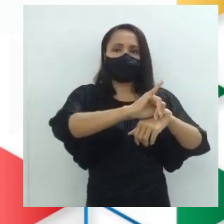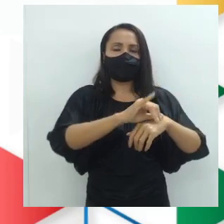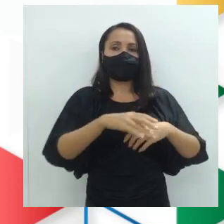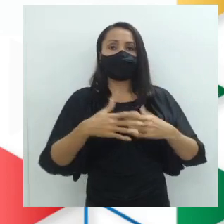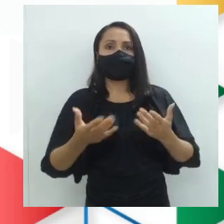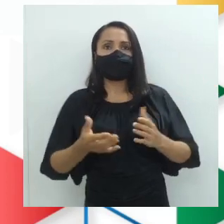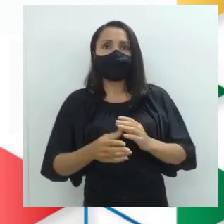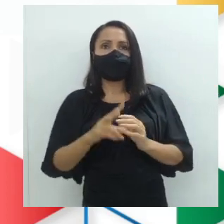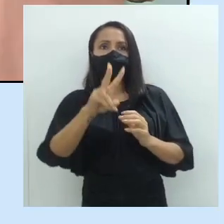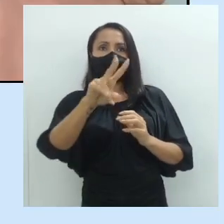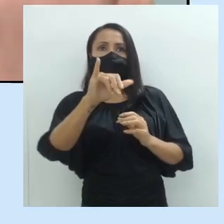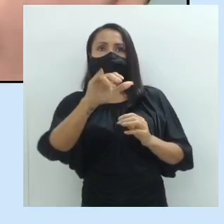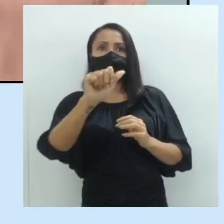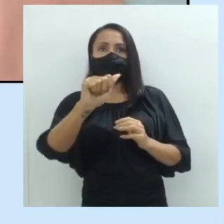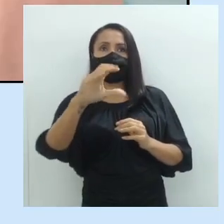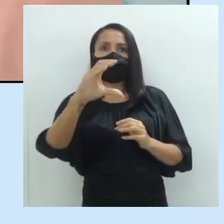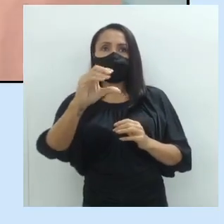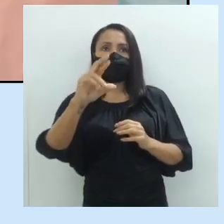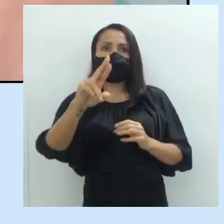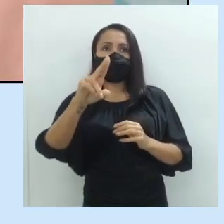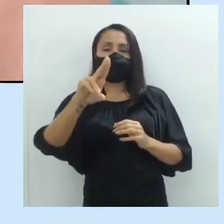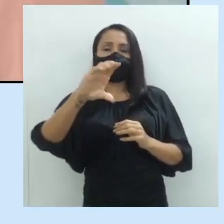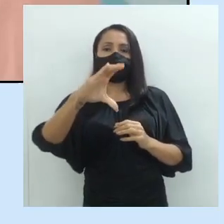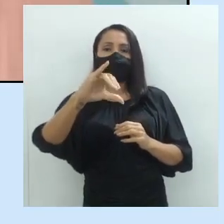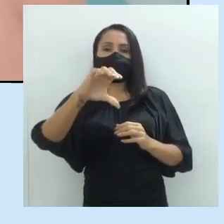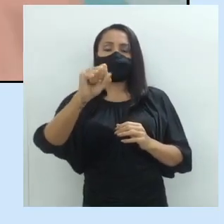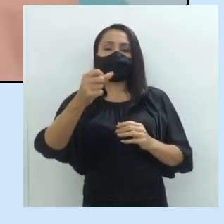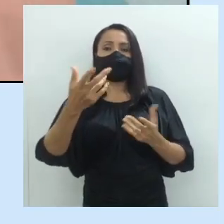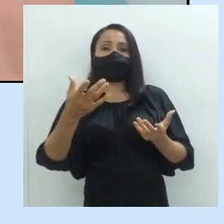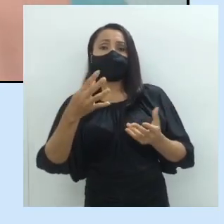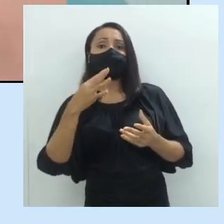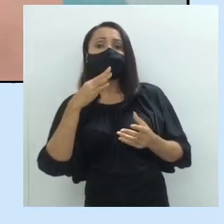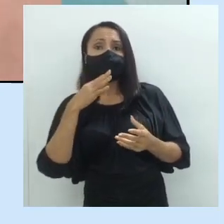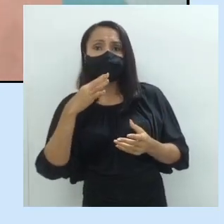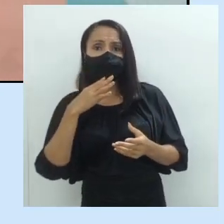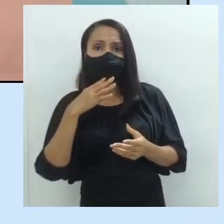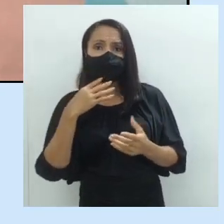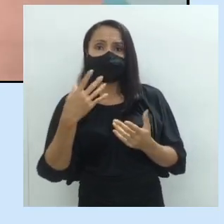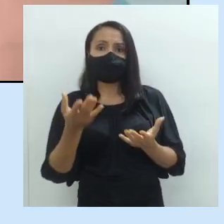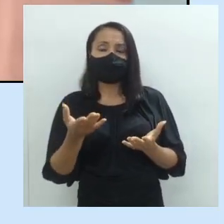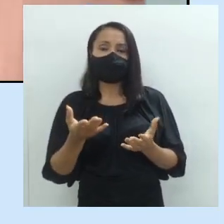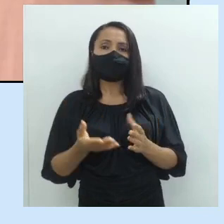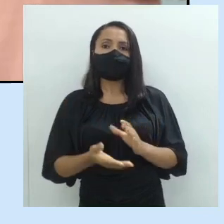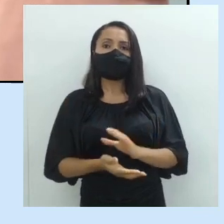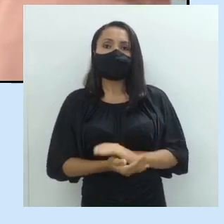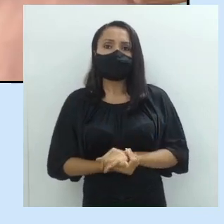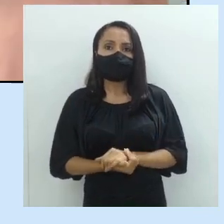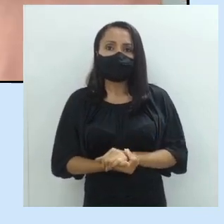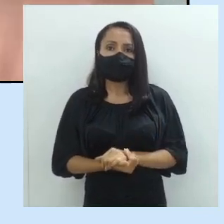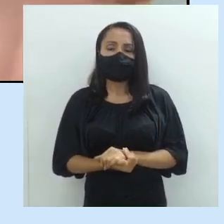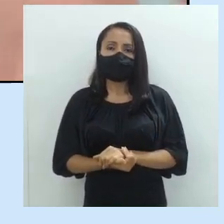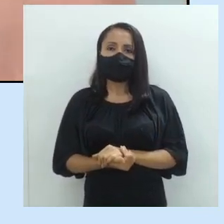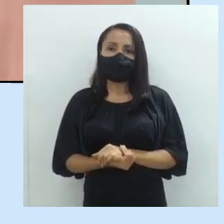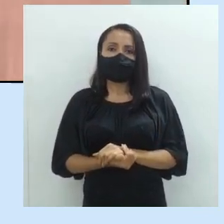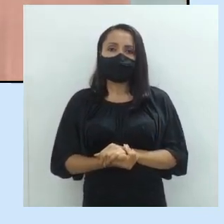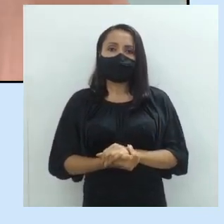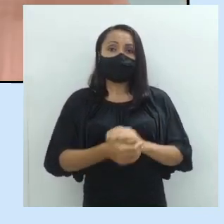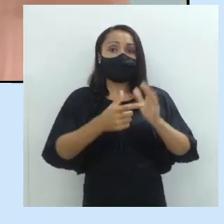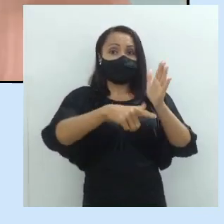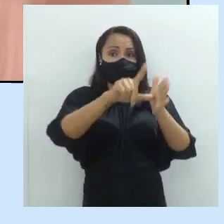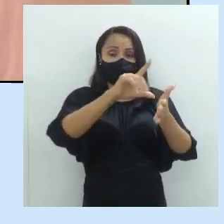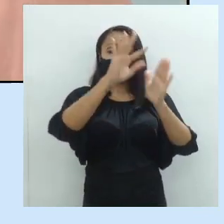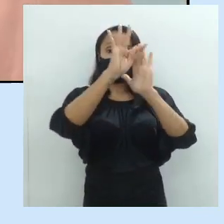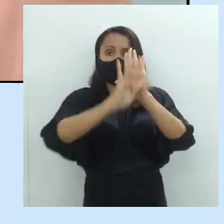conhecimento prévio. Que é justamente conhecer, conhecer, certo? Antes do